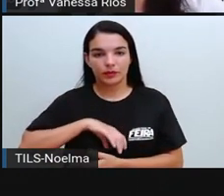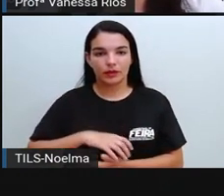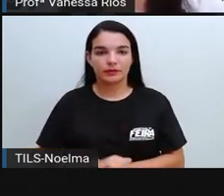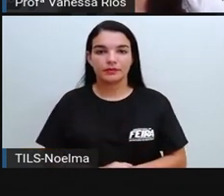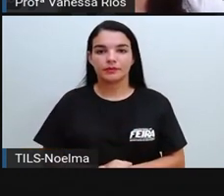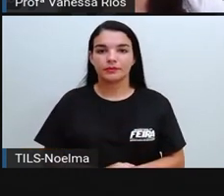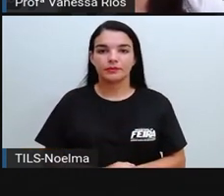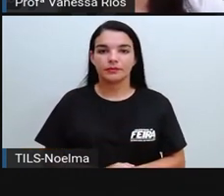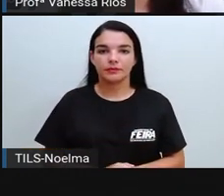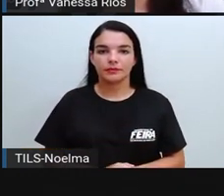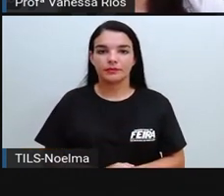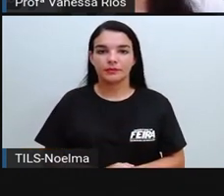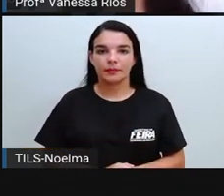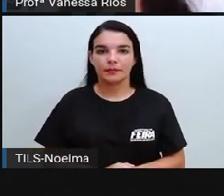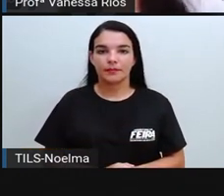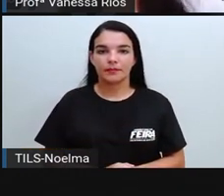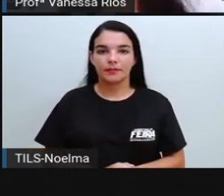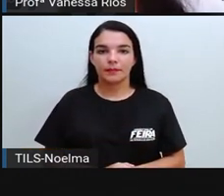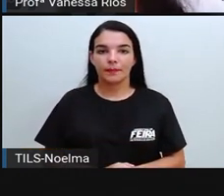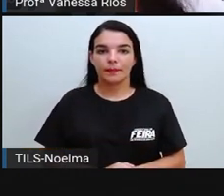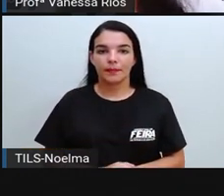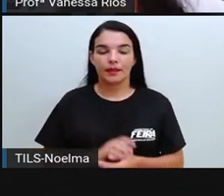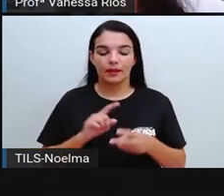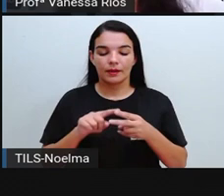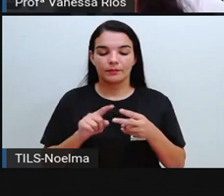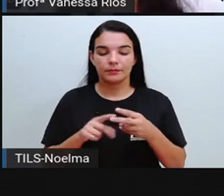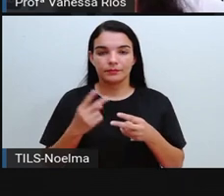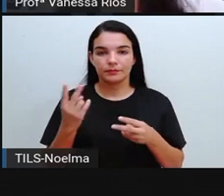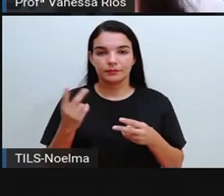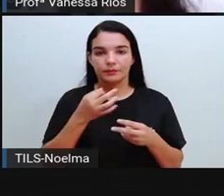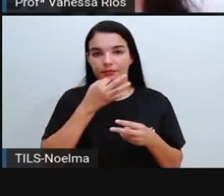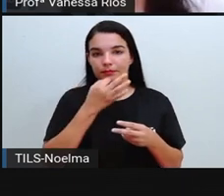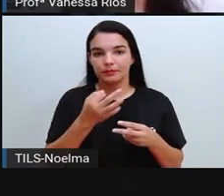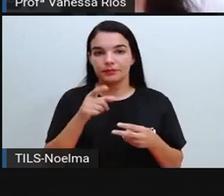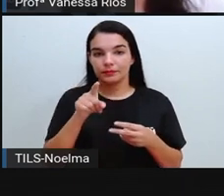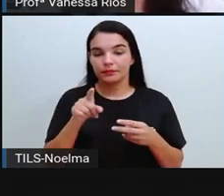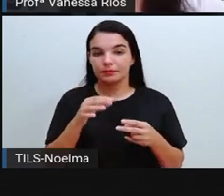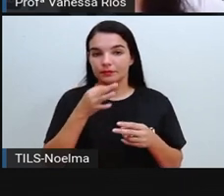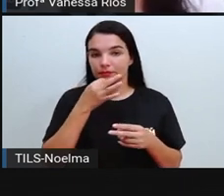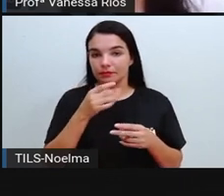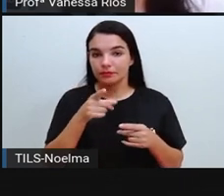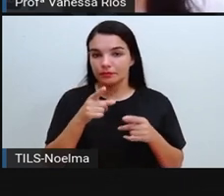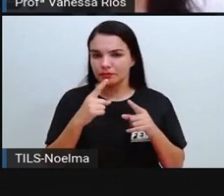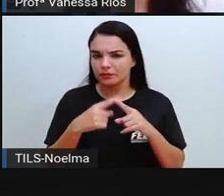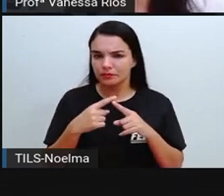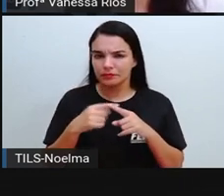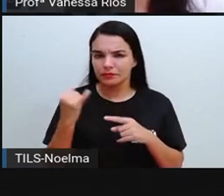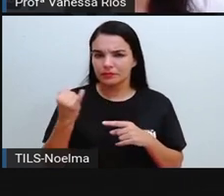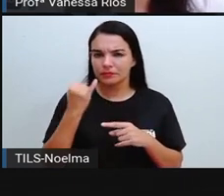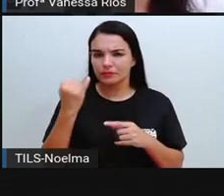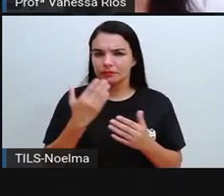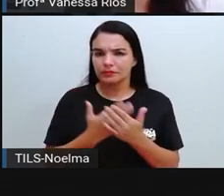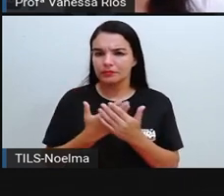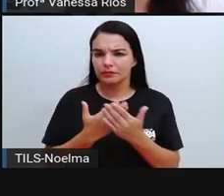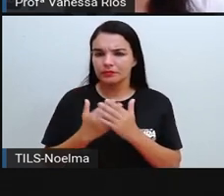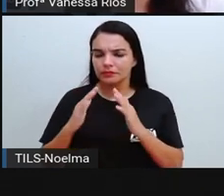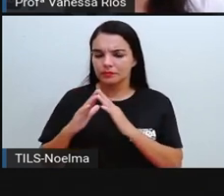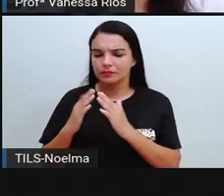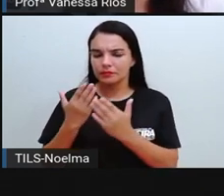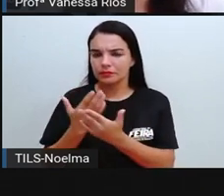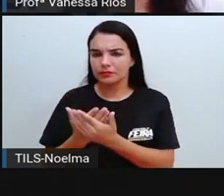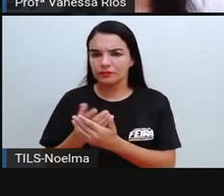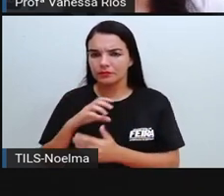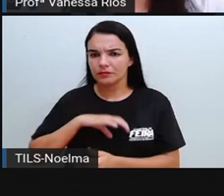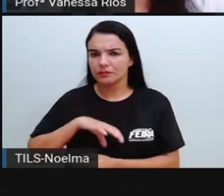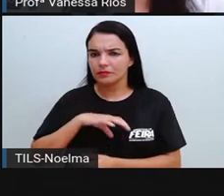português na escola. A PRO colocou aqui duas sugestões. Na sua opinião, por que é importante estudar português na escola?